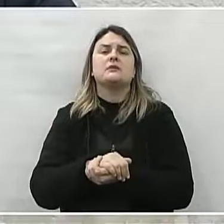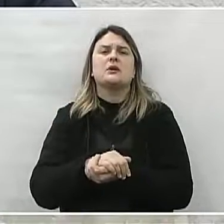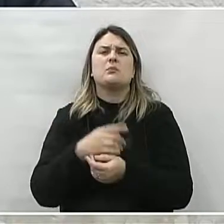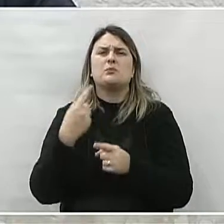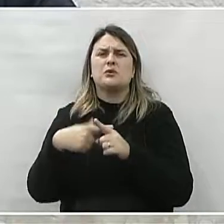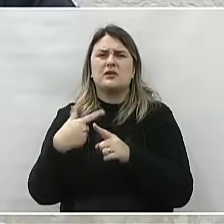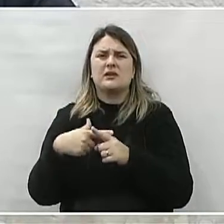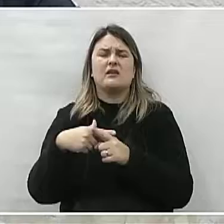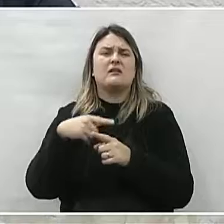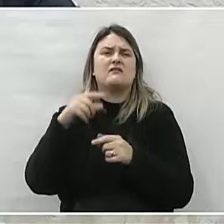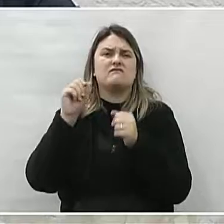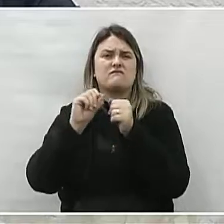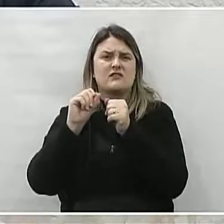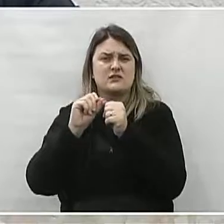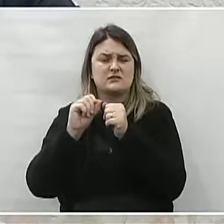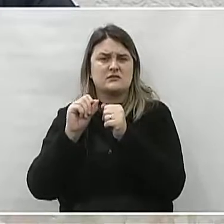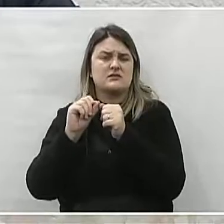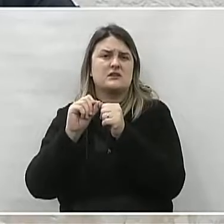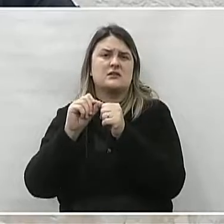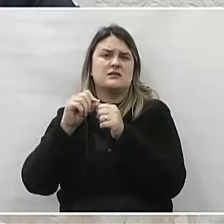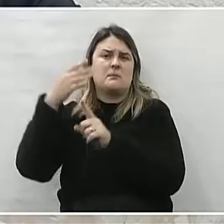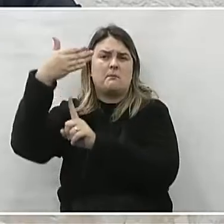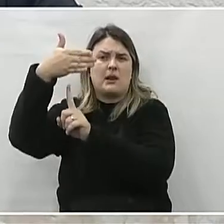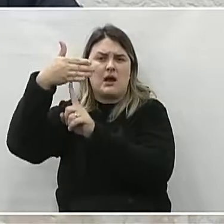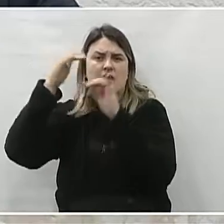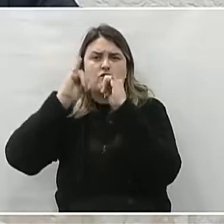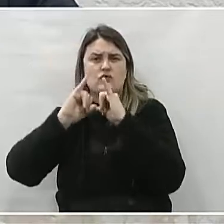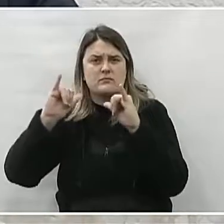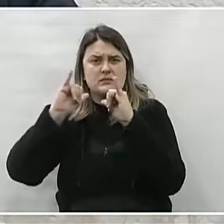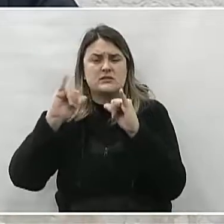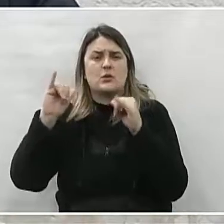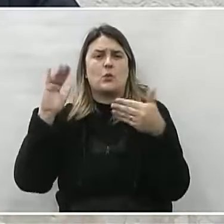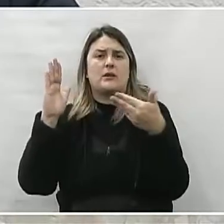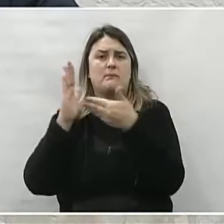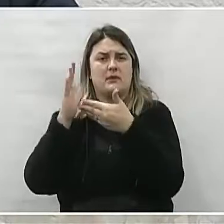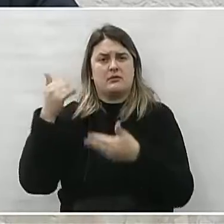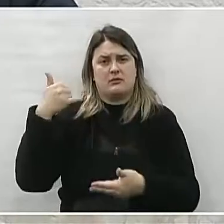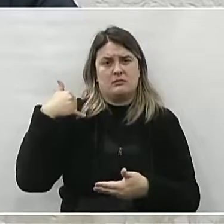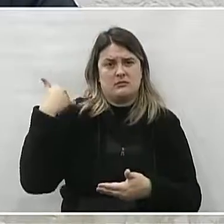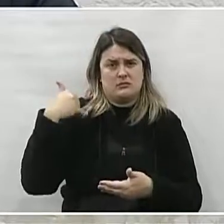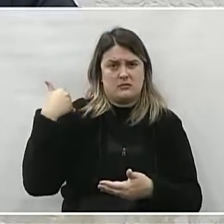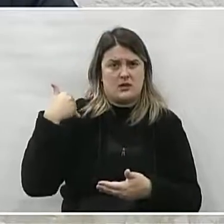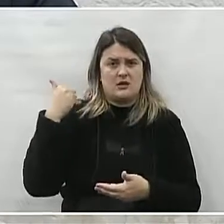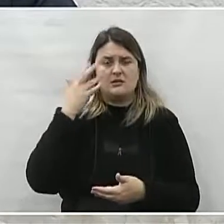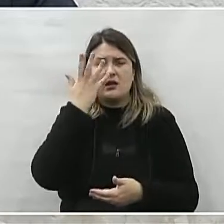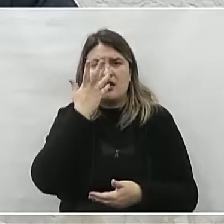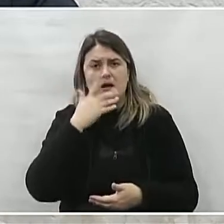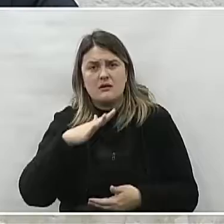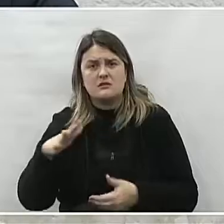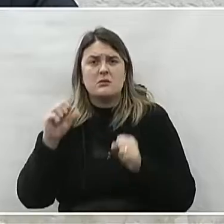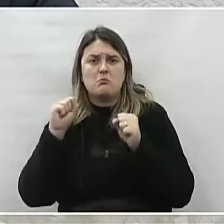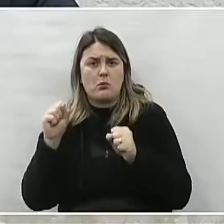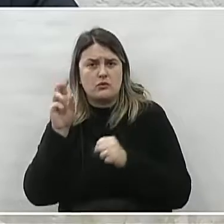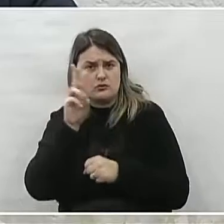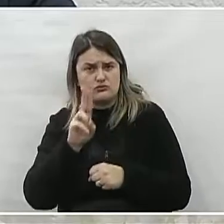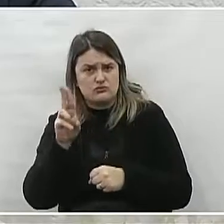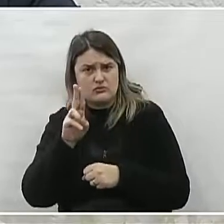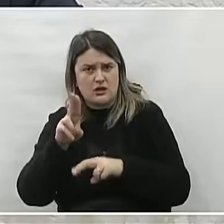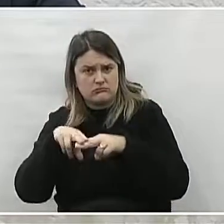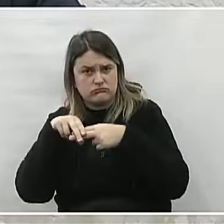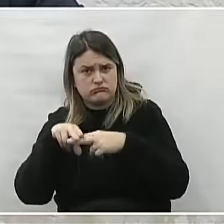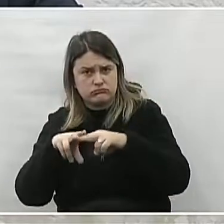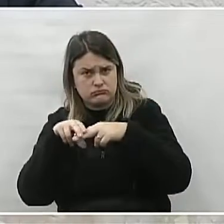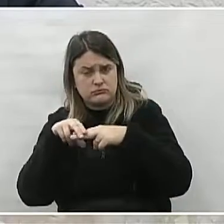principalmente no sentido de instalação de placas informativas, quanto ao limite de idade das crianças que podem utilizar os